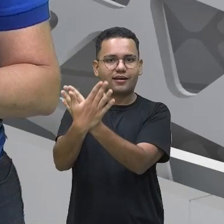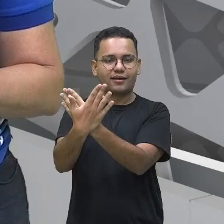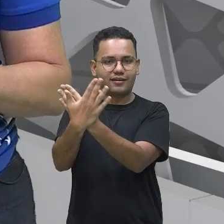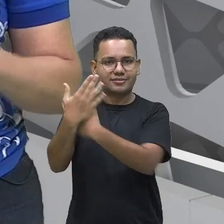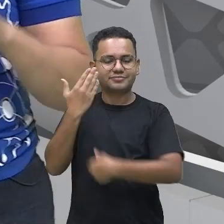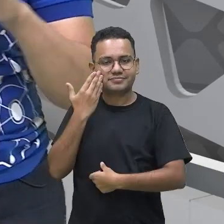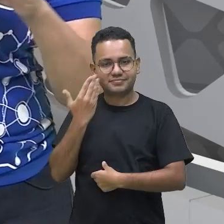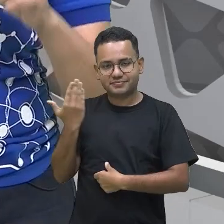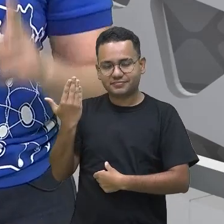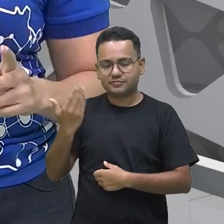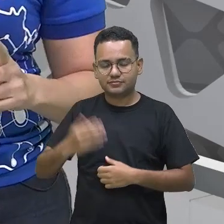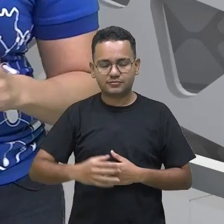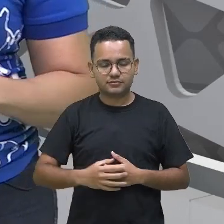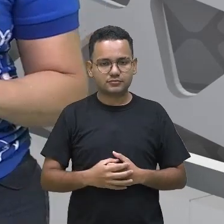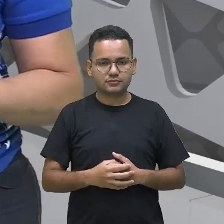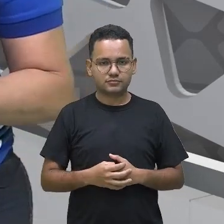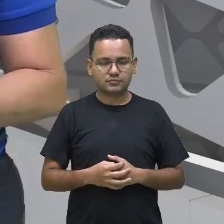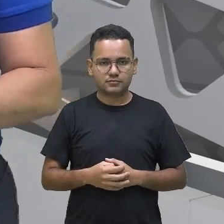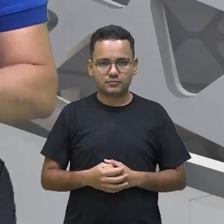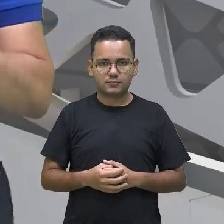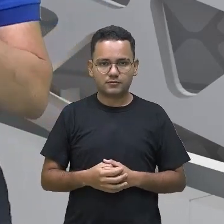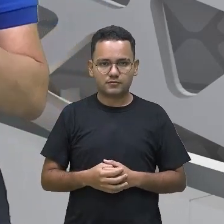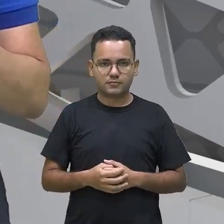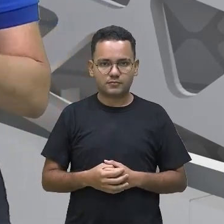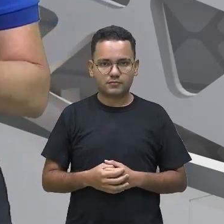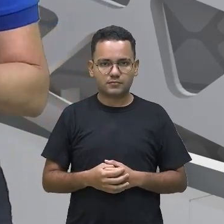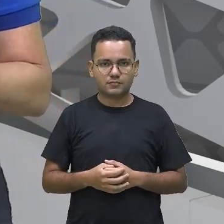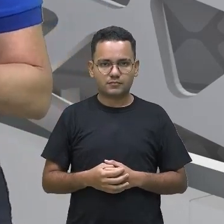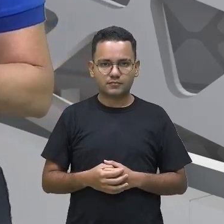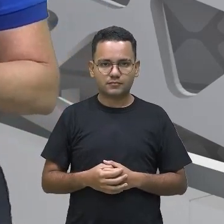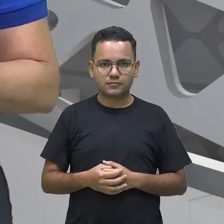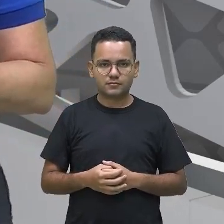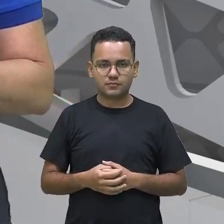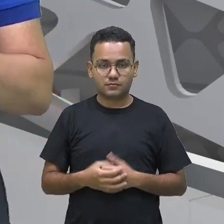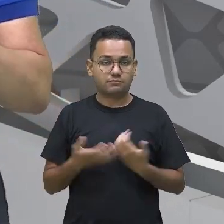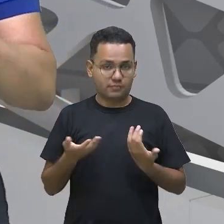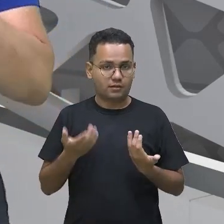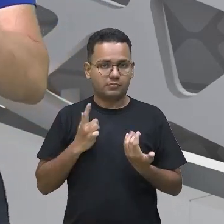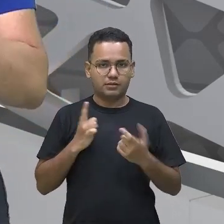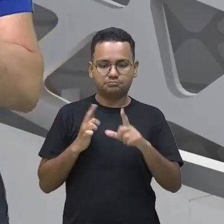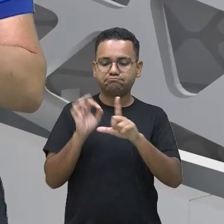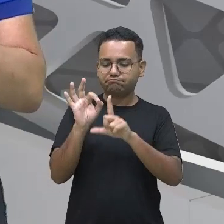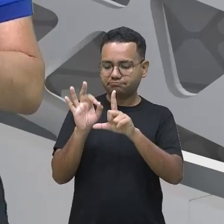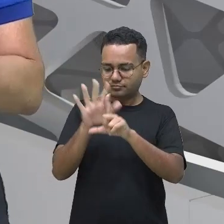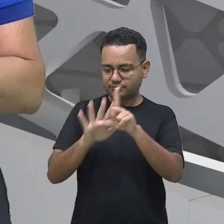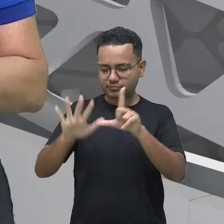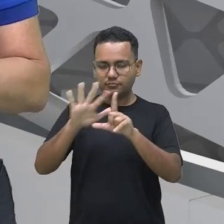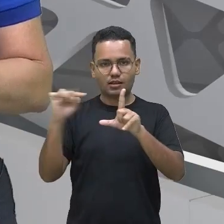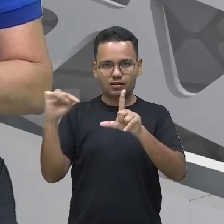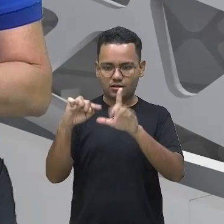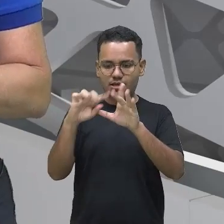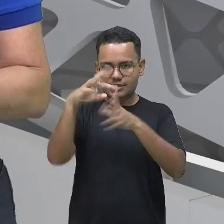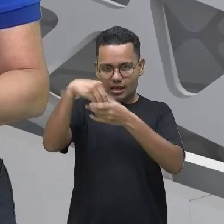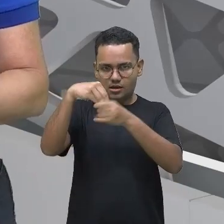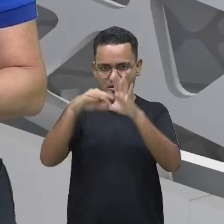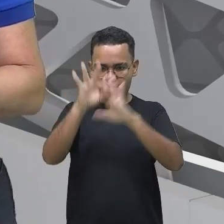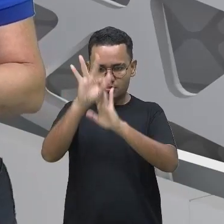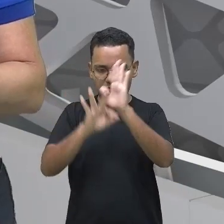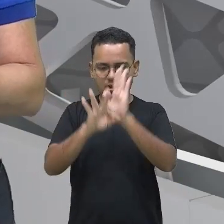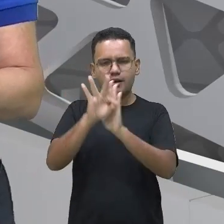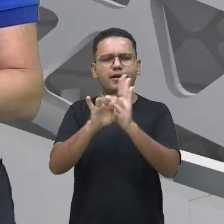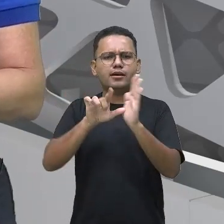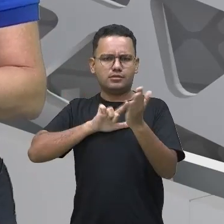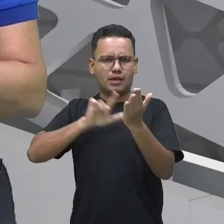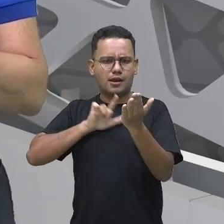veja que num pequeno texto, né? Num infográfico, a gente apresentou todo esse